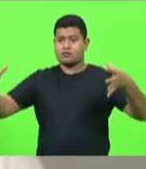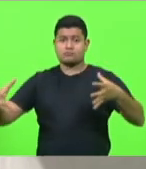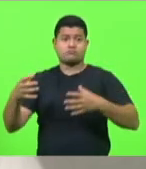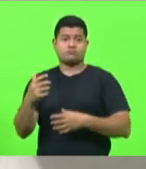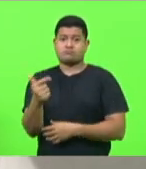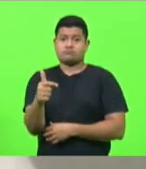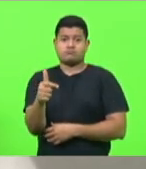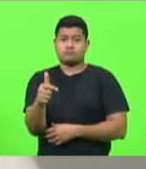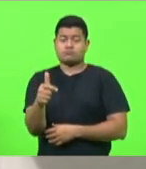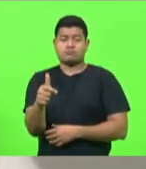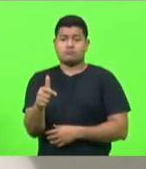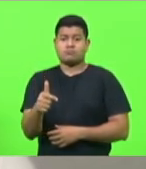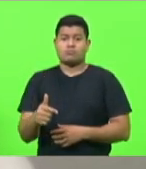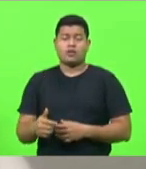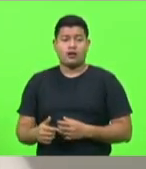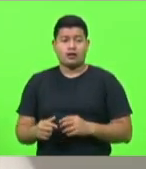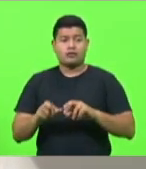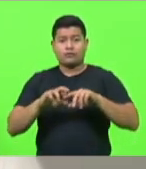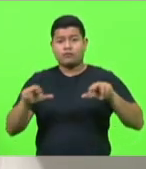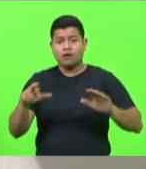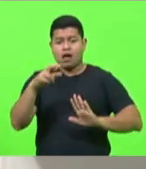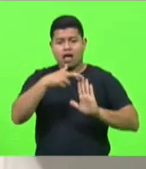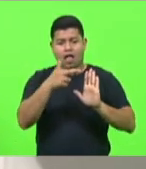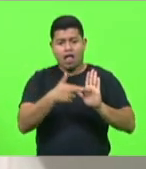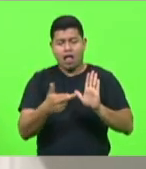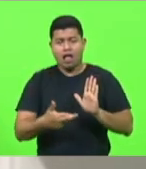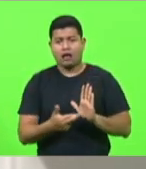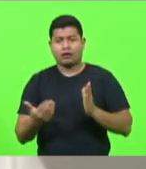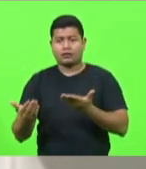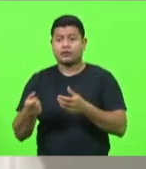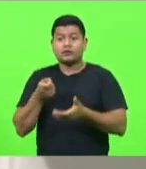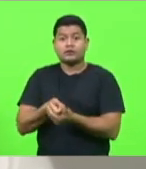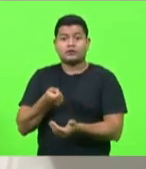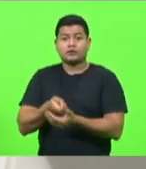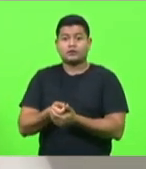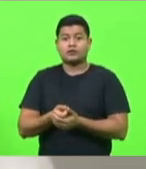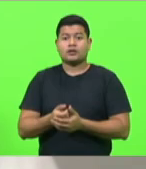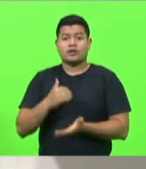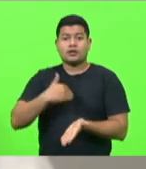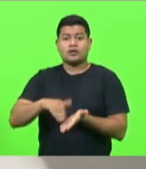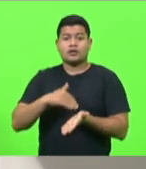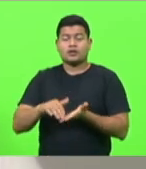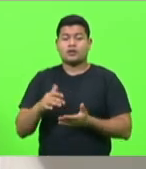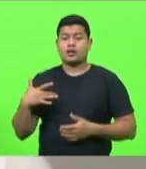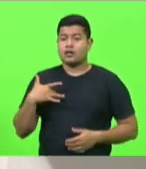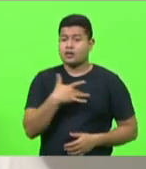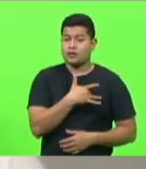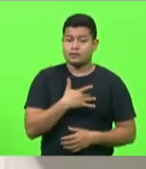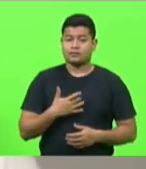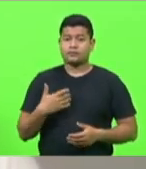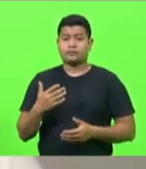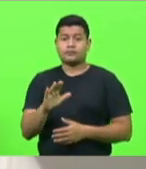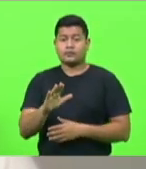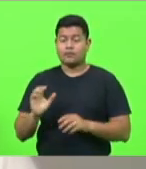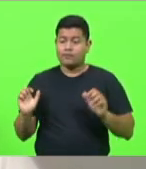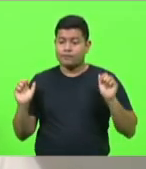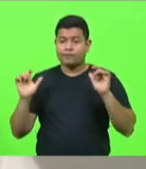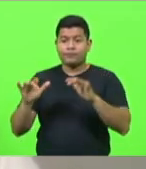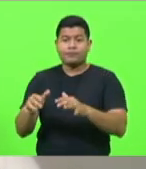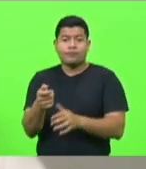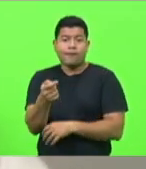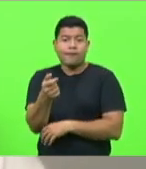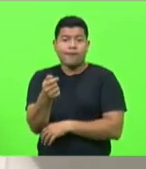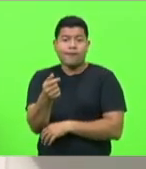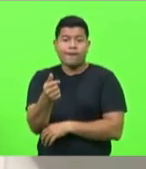as restrições exigidas pela Secretaria de Saúde. Assim, acabam tendo uma ocupação muito pequena nos seus cultos, deixando